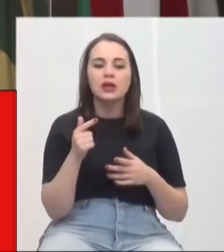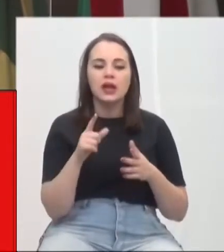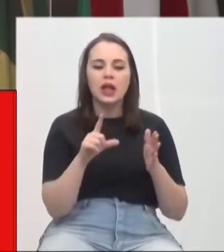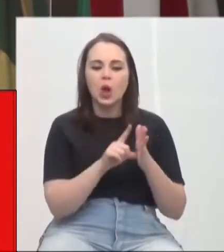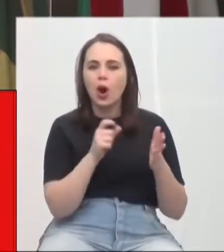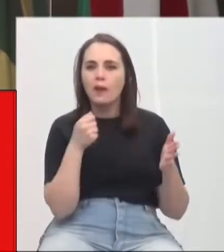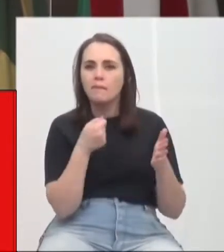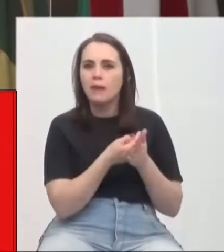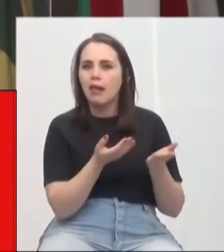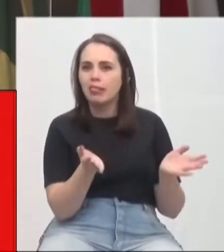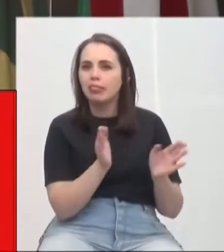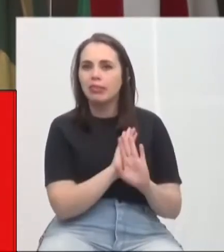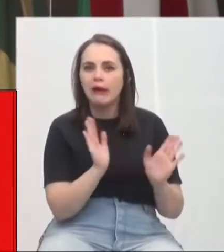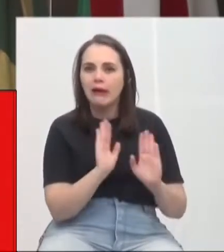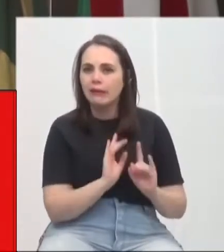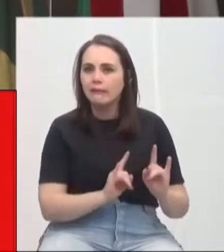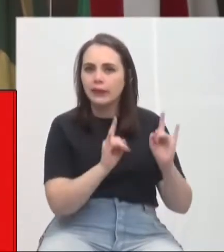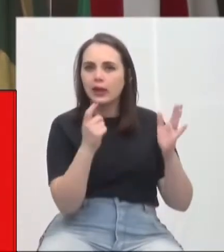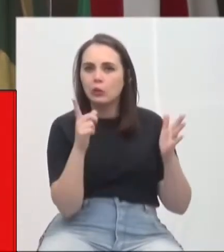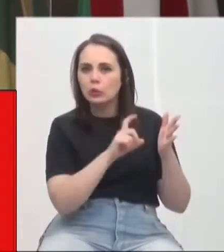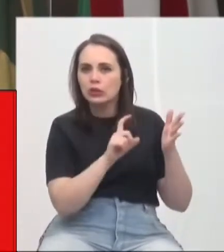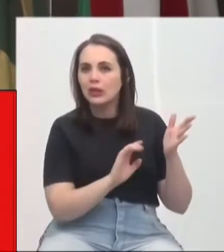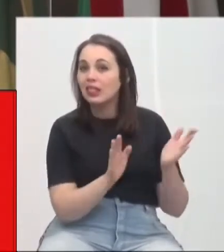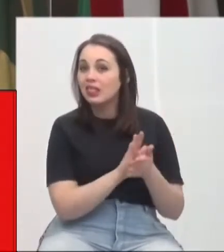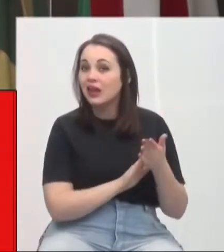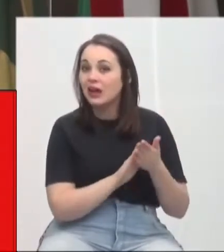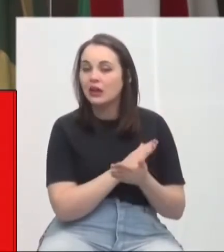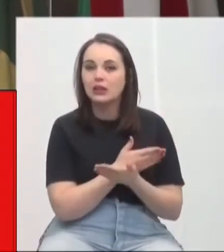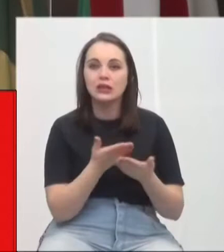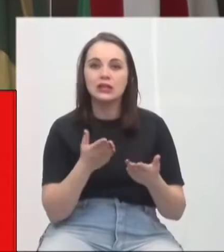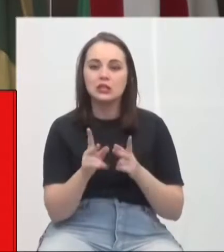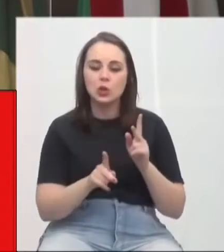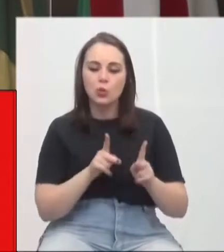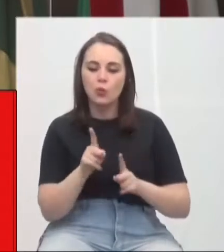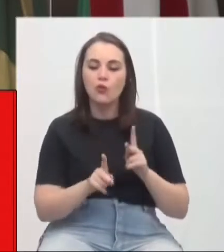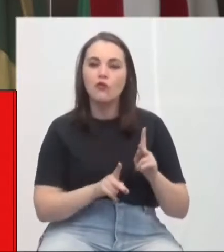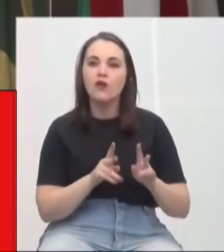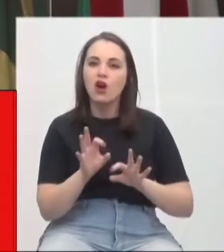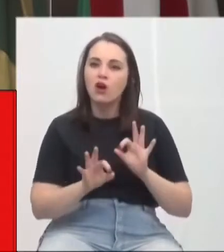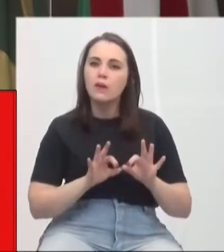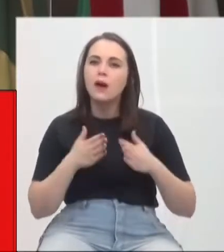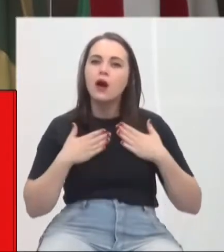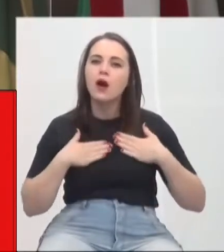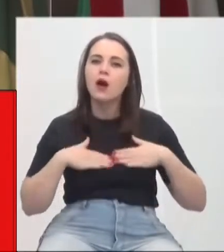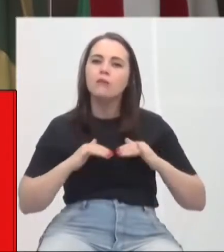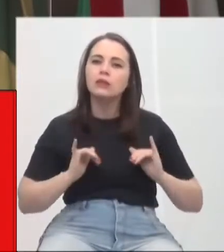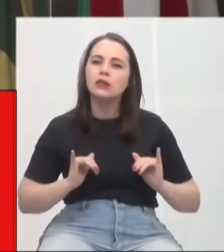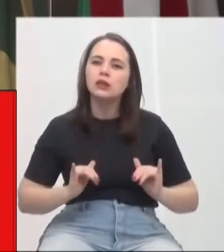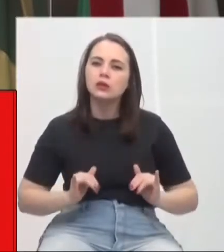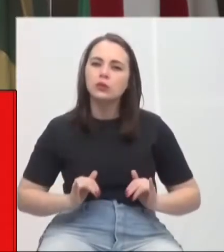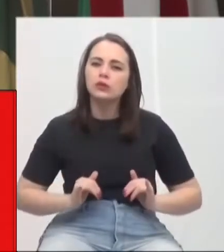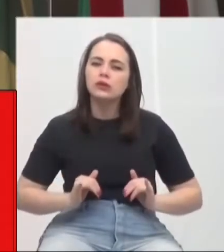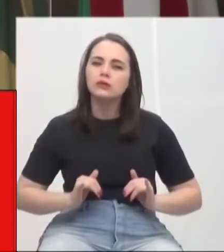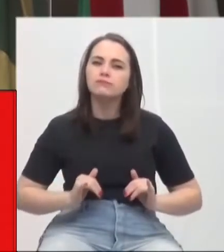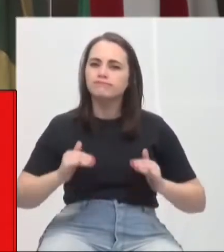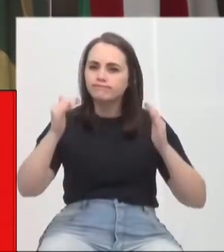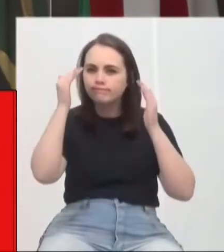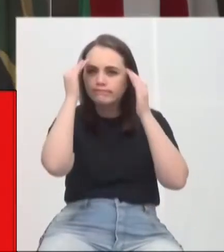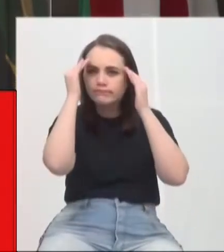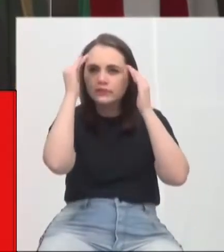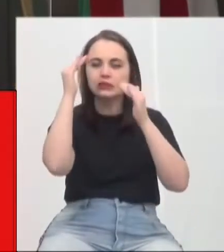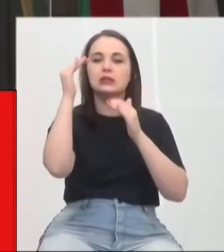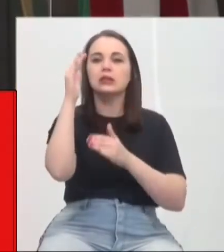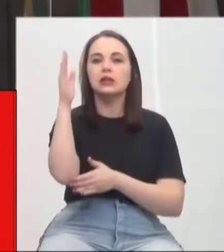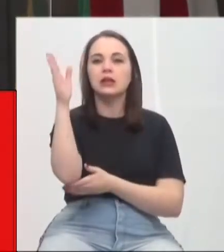patrimônio público, é um movimento ordeiro, pacífico, patriota, onde a gente via ali